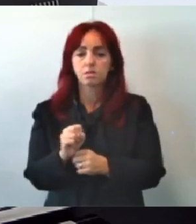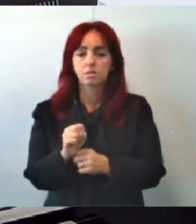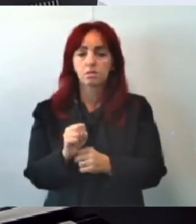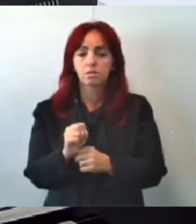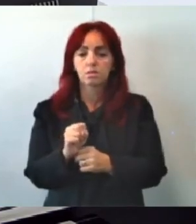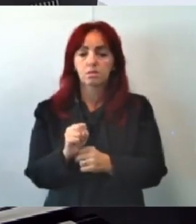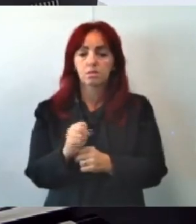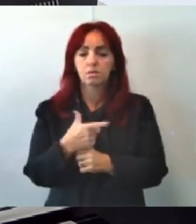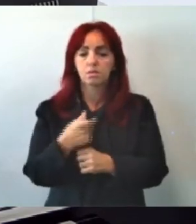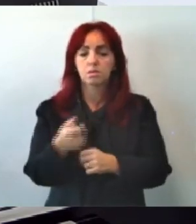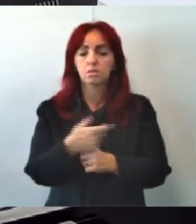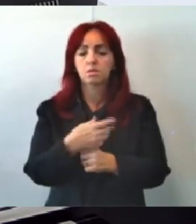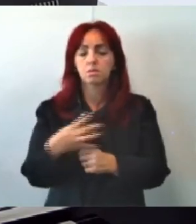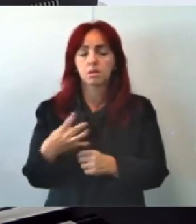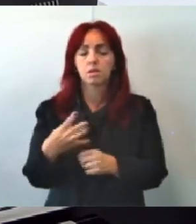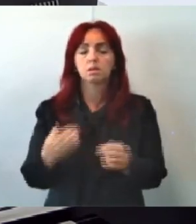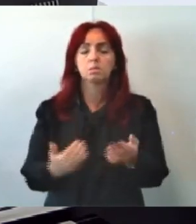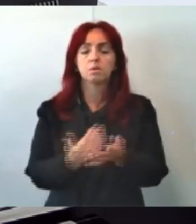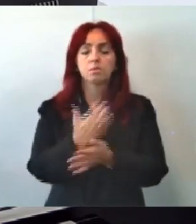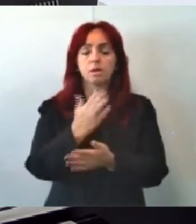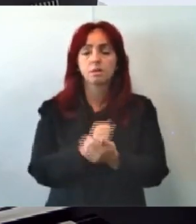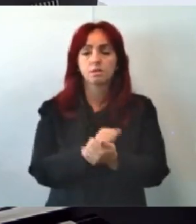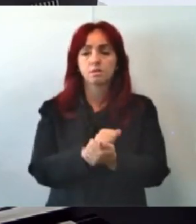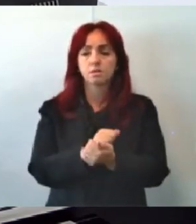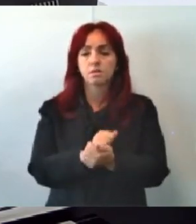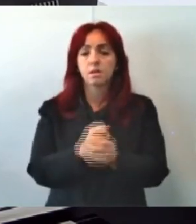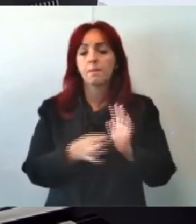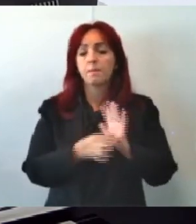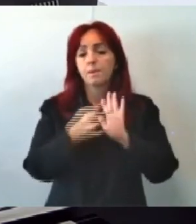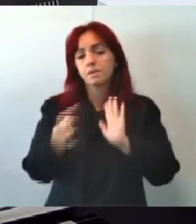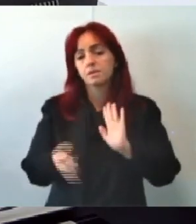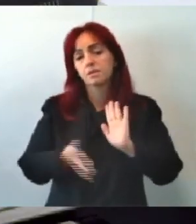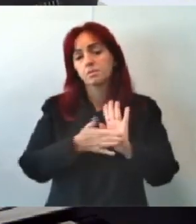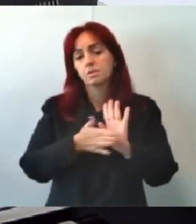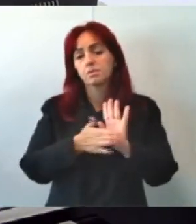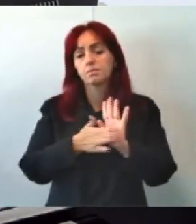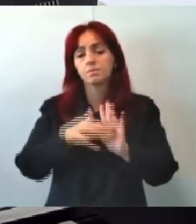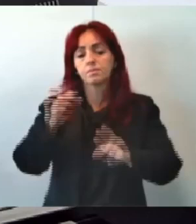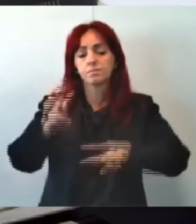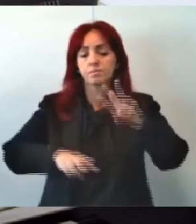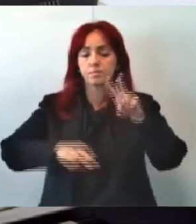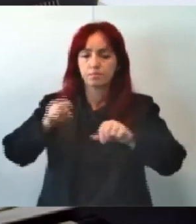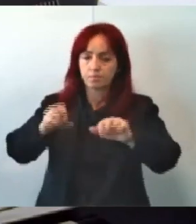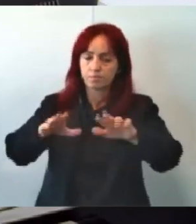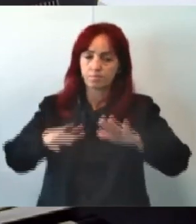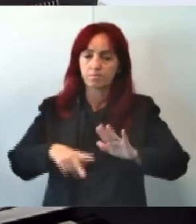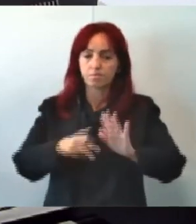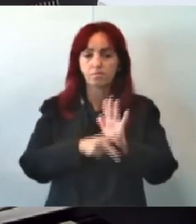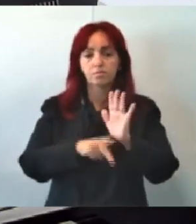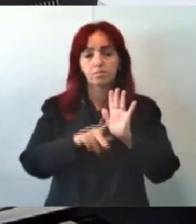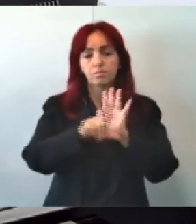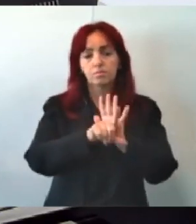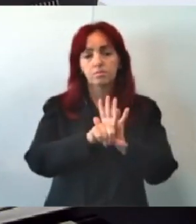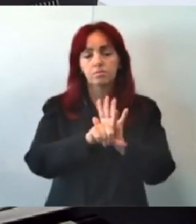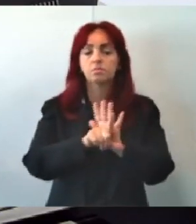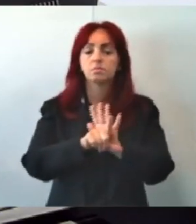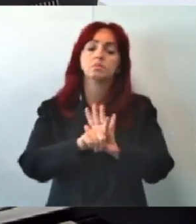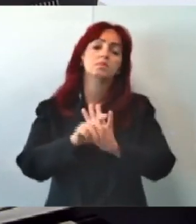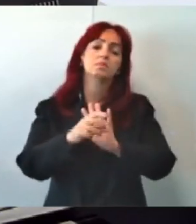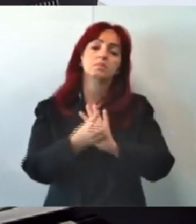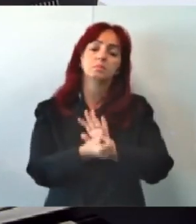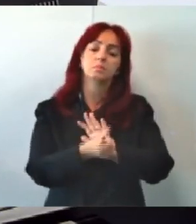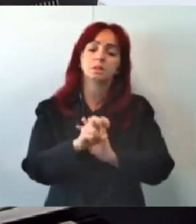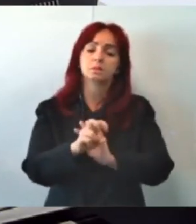2024 Aprovado Aparecer Sobre proposições Sujeitas Apreciação Do plenário Projeto De lei Número 658 2023